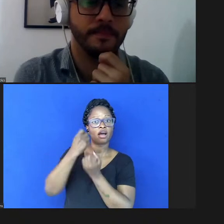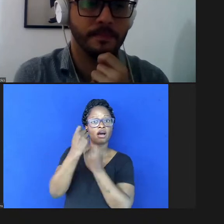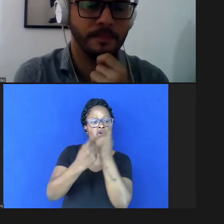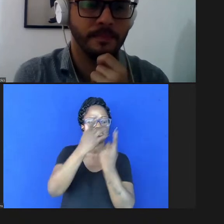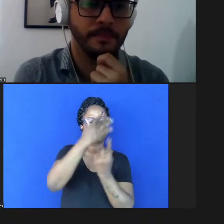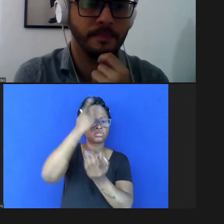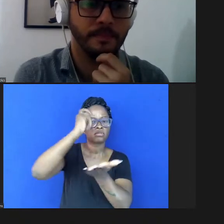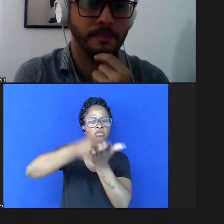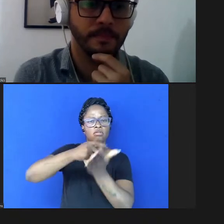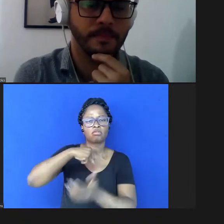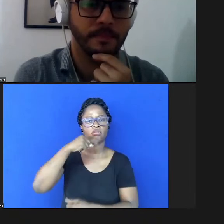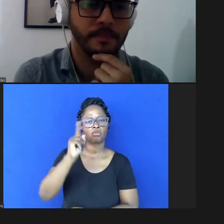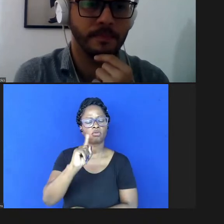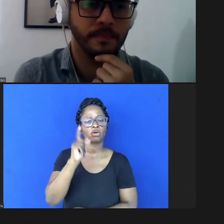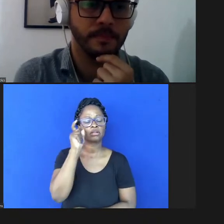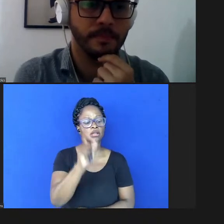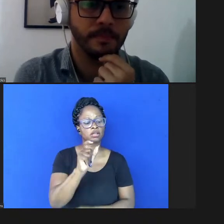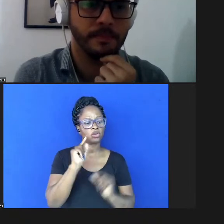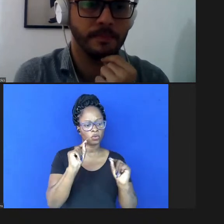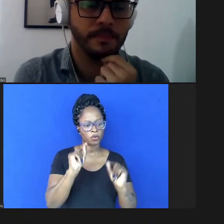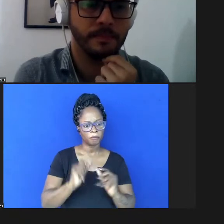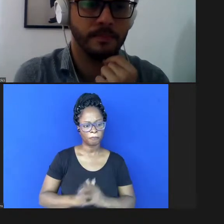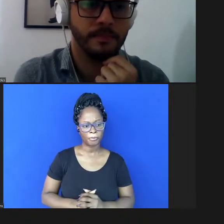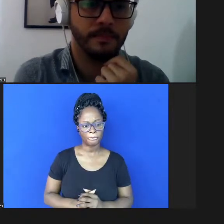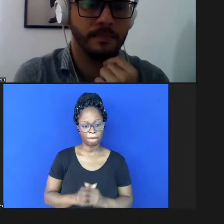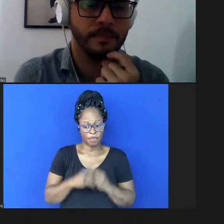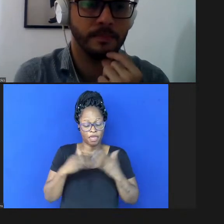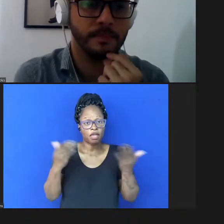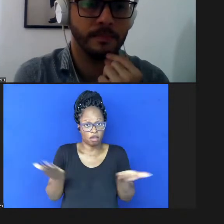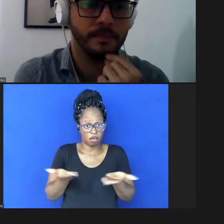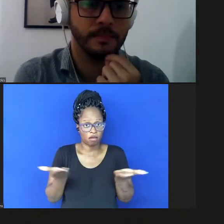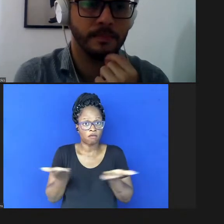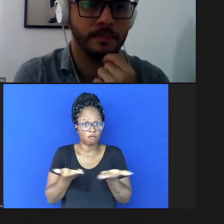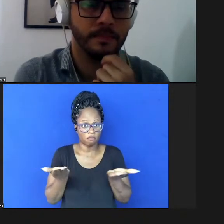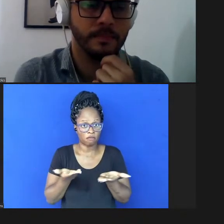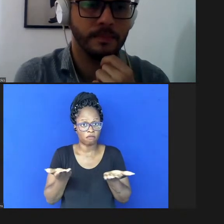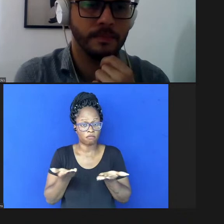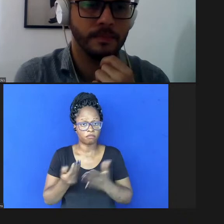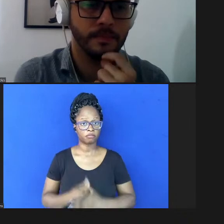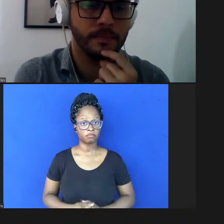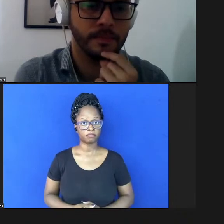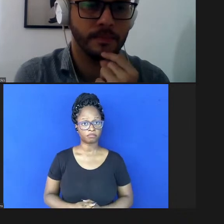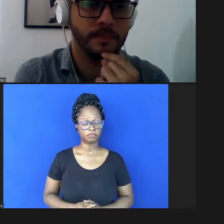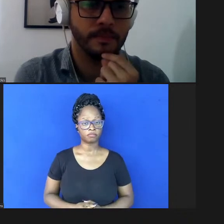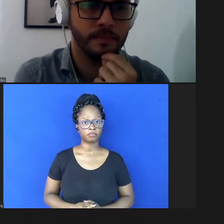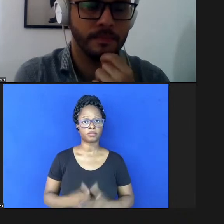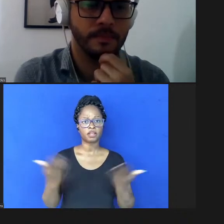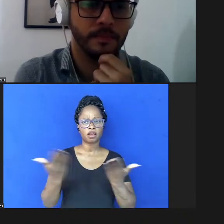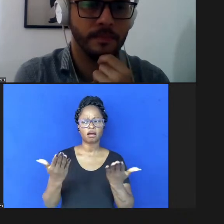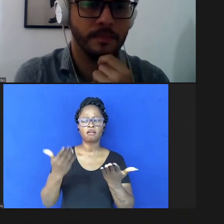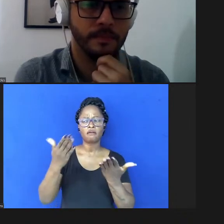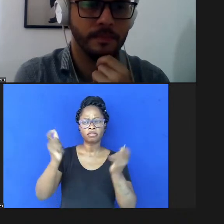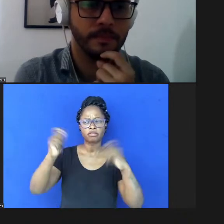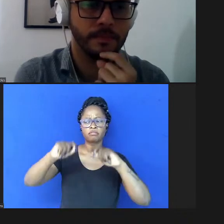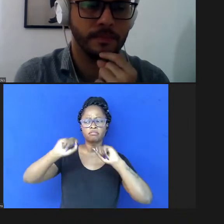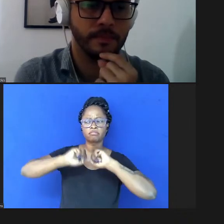e o que é interessante é que agora ficou muito mais claro